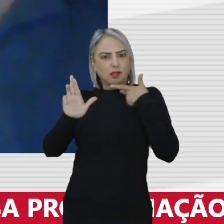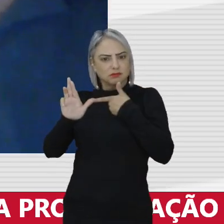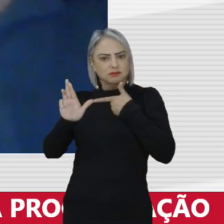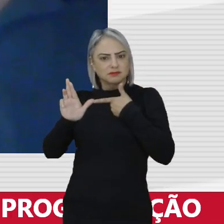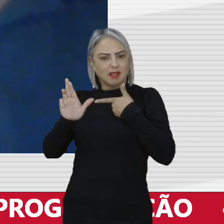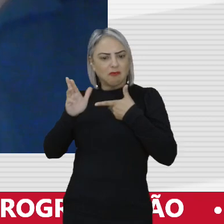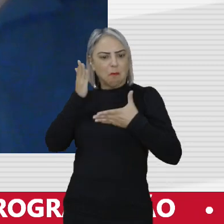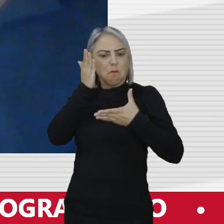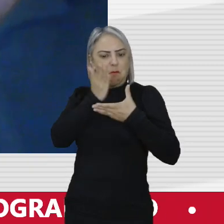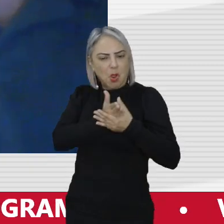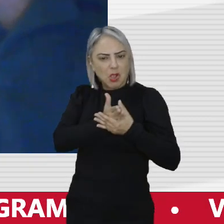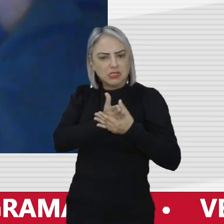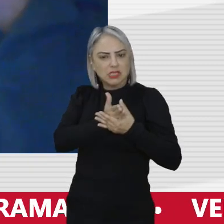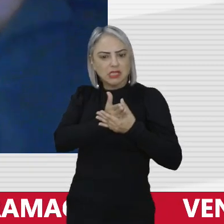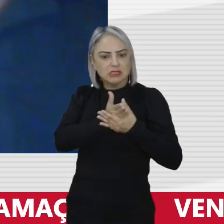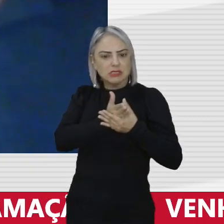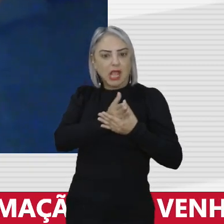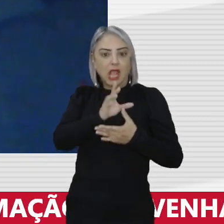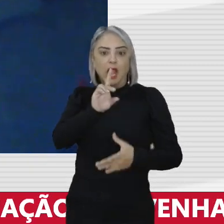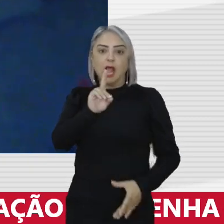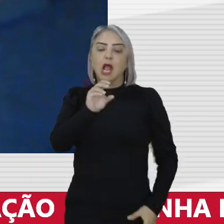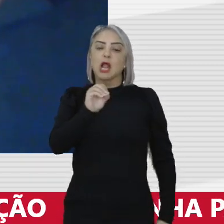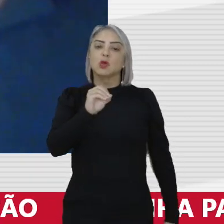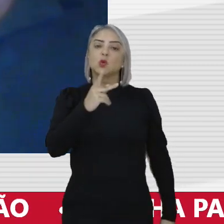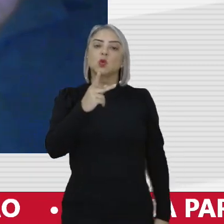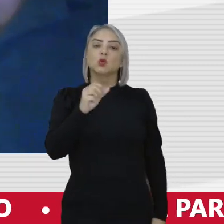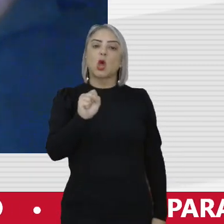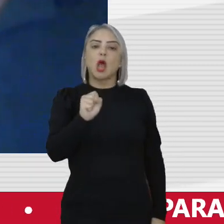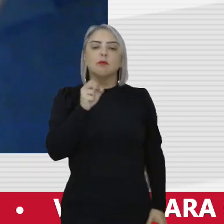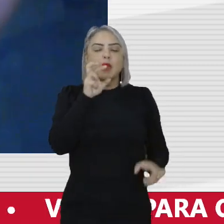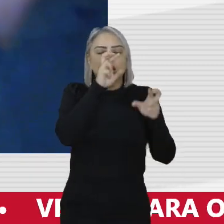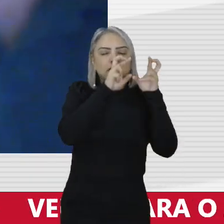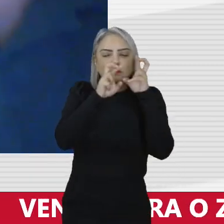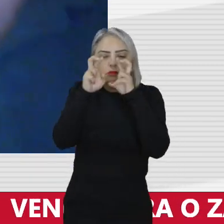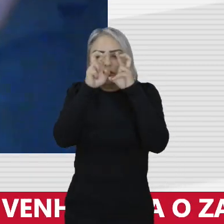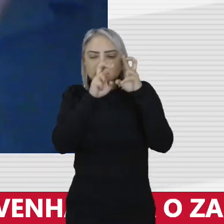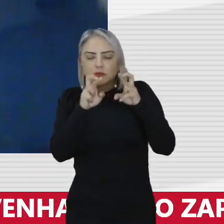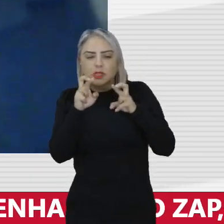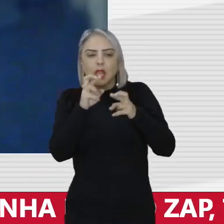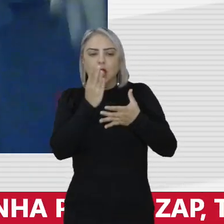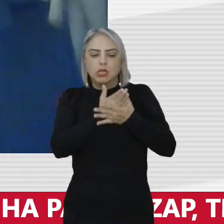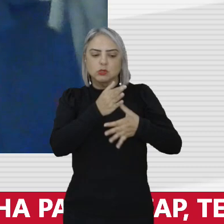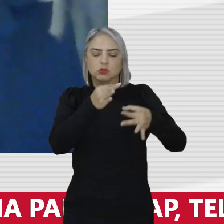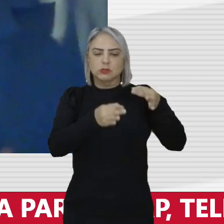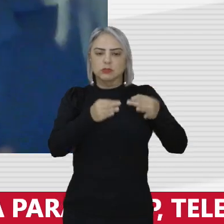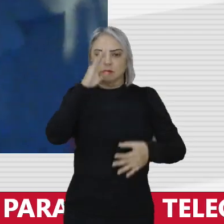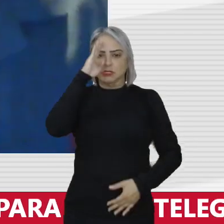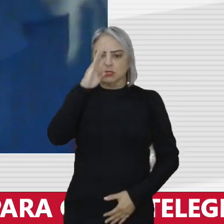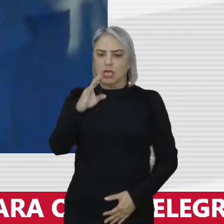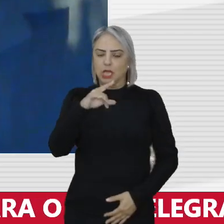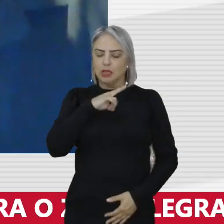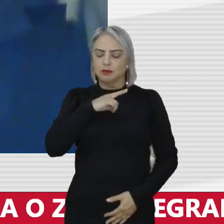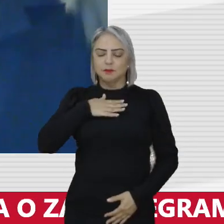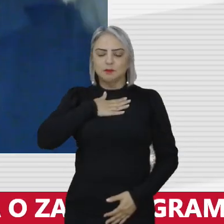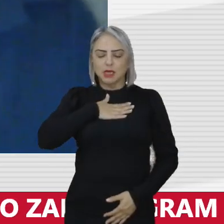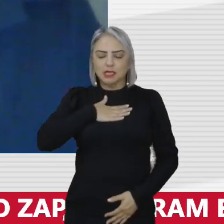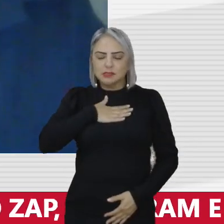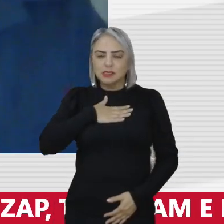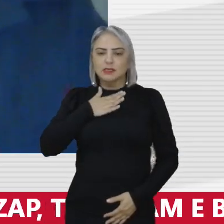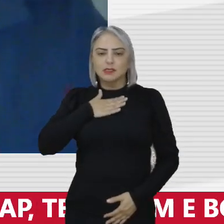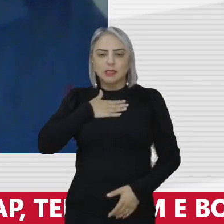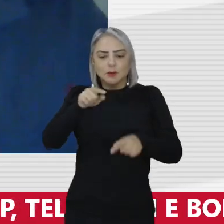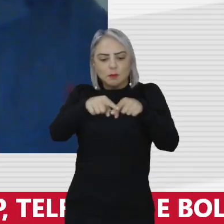no DOPS, processado, investigado no DOPS, processado na justiça militar. Eu tenho prazer de ter no meu